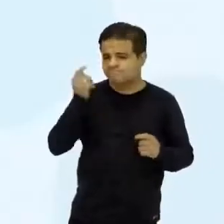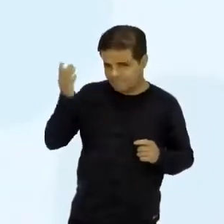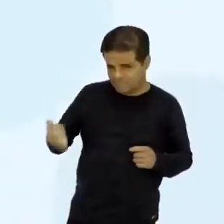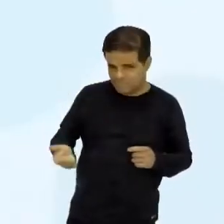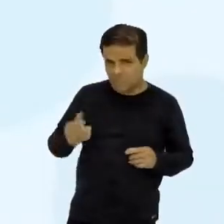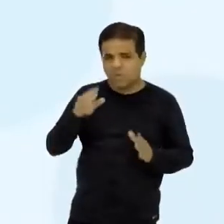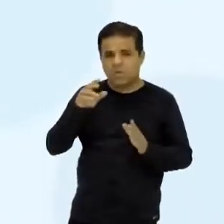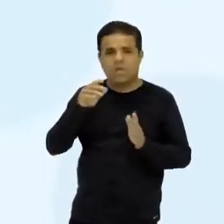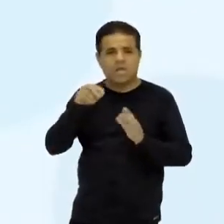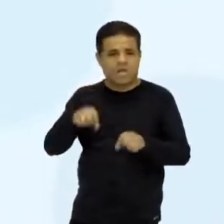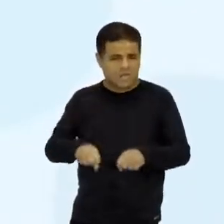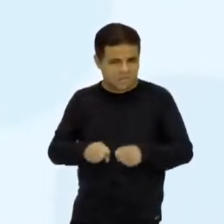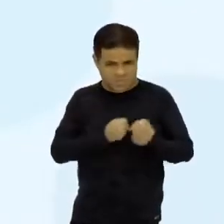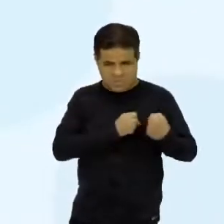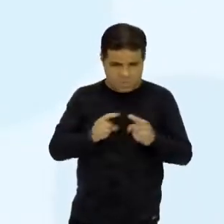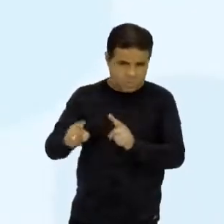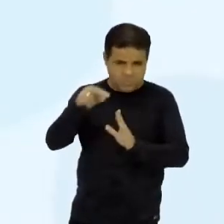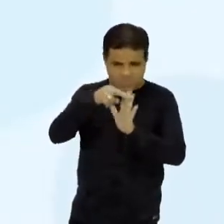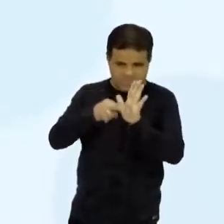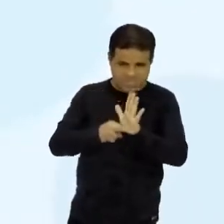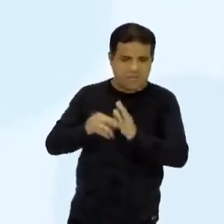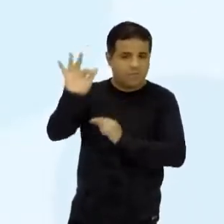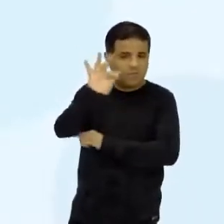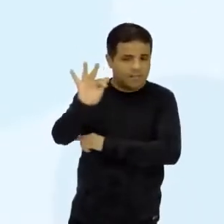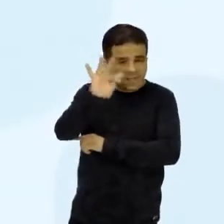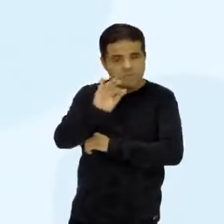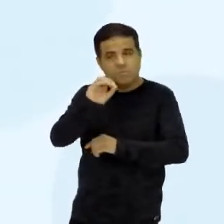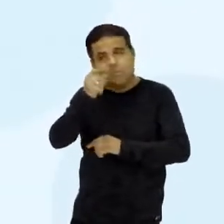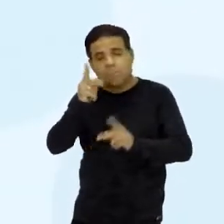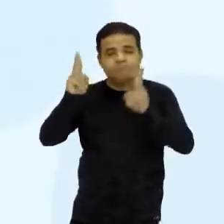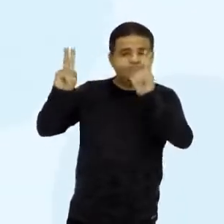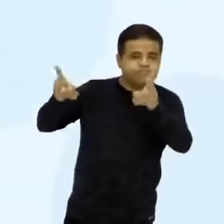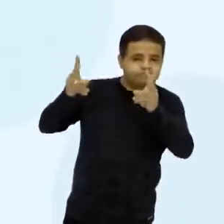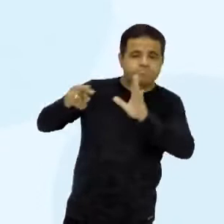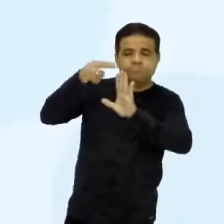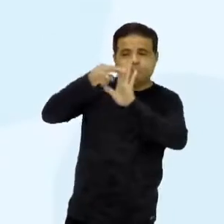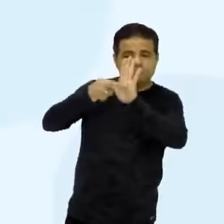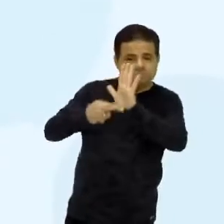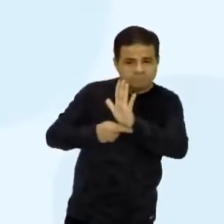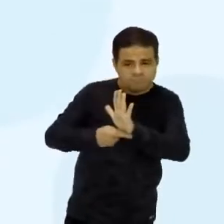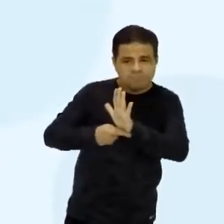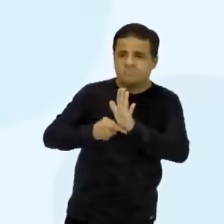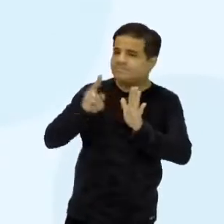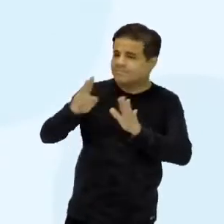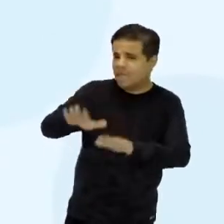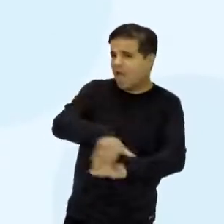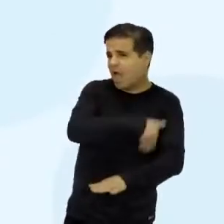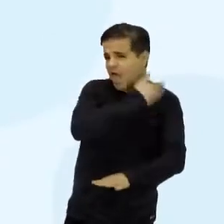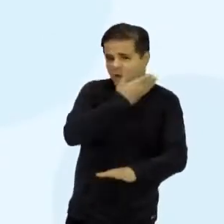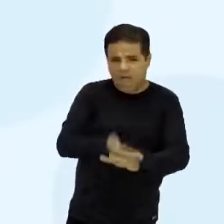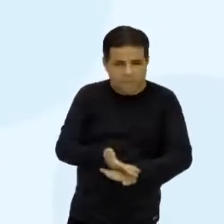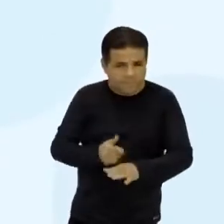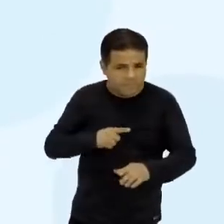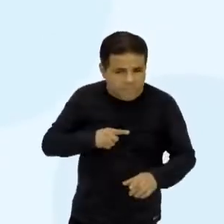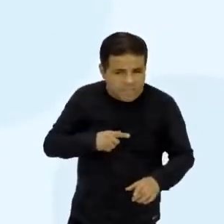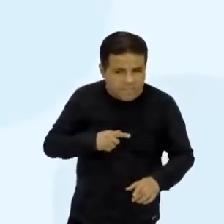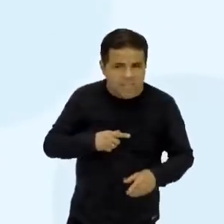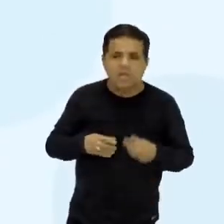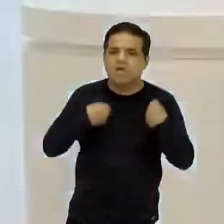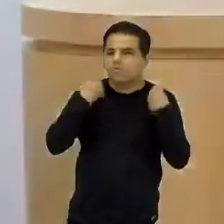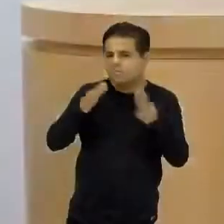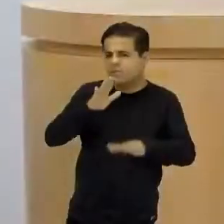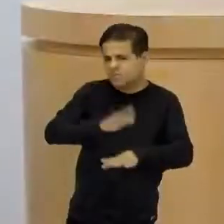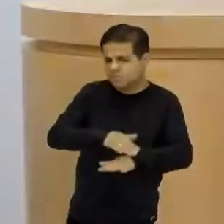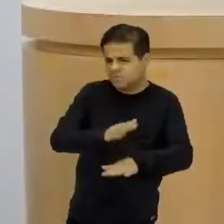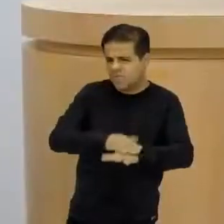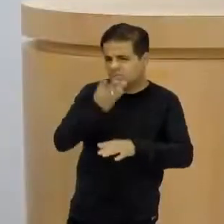ele rompe com as regras de formalidade durante o texto, ou ele permanece com essas regras o tempo inteiro? Eu acho que eu vou dar aí, deixa